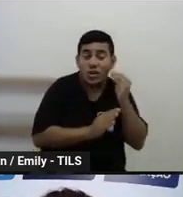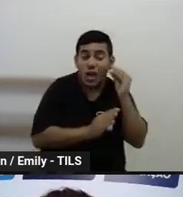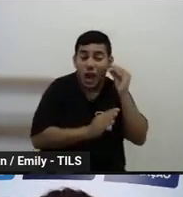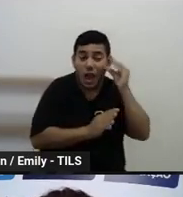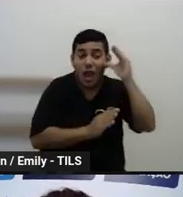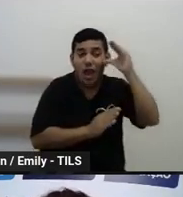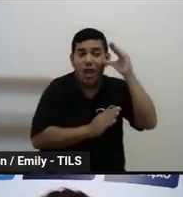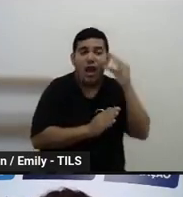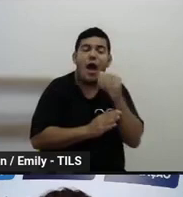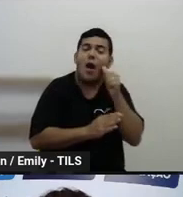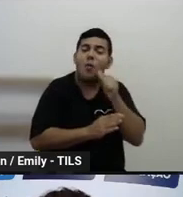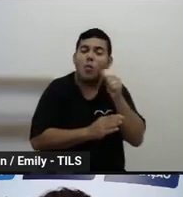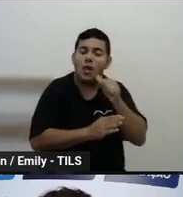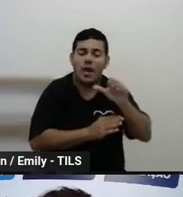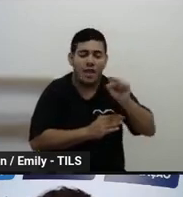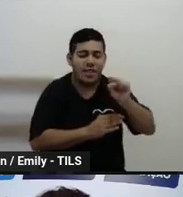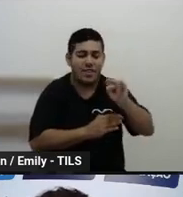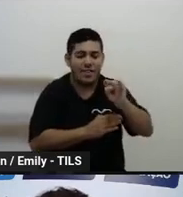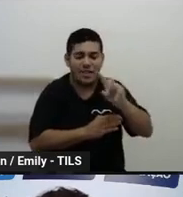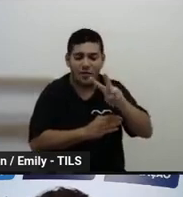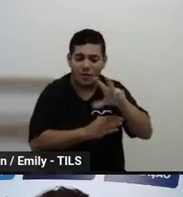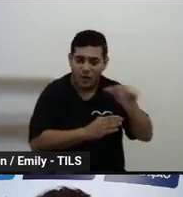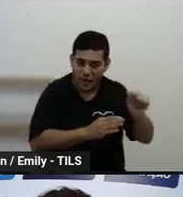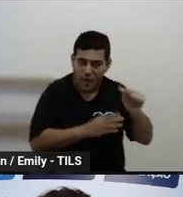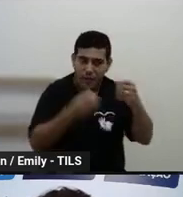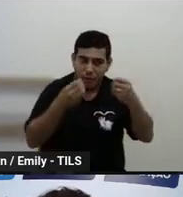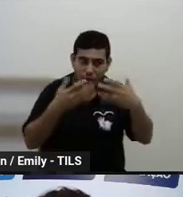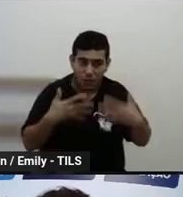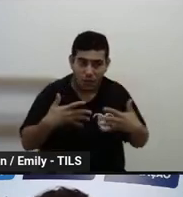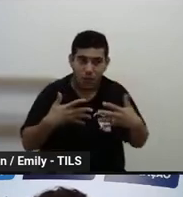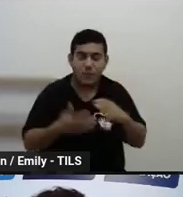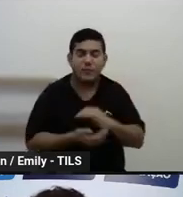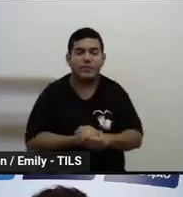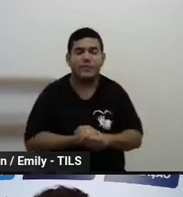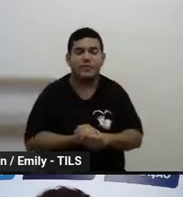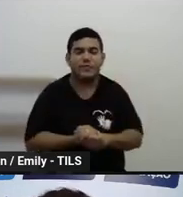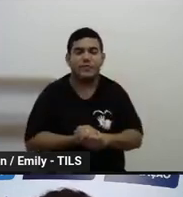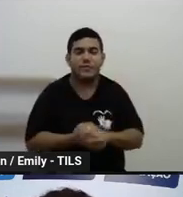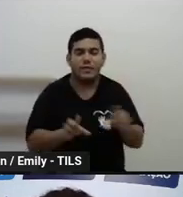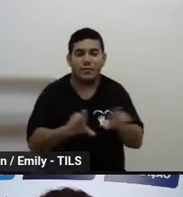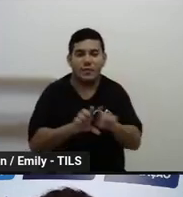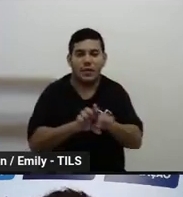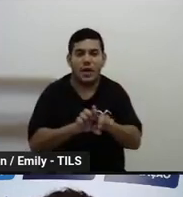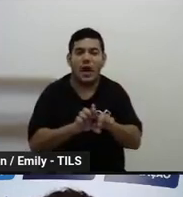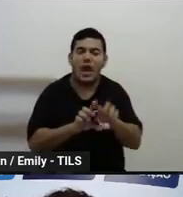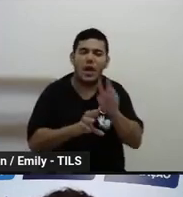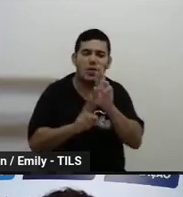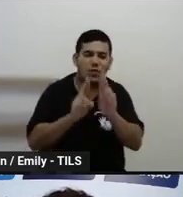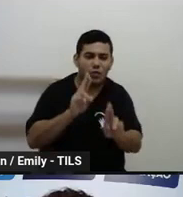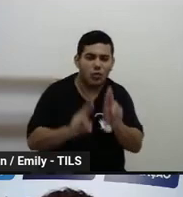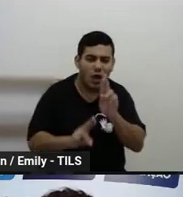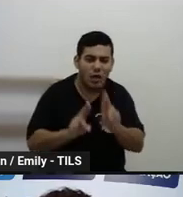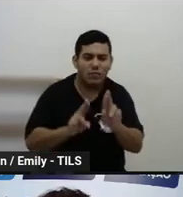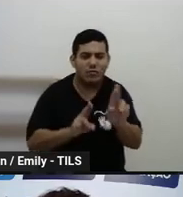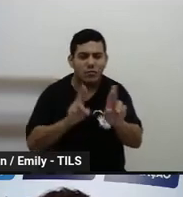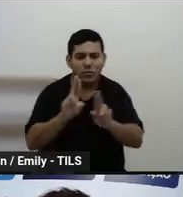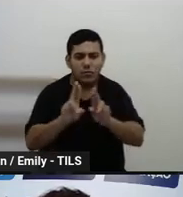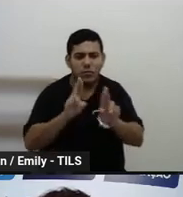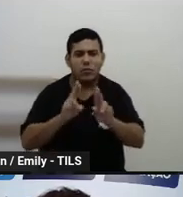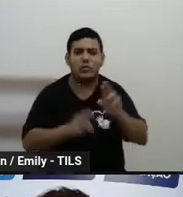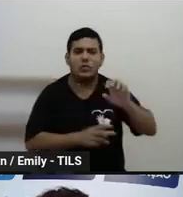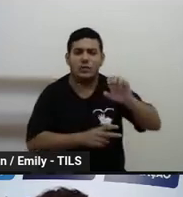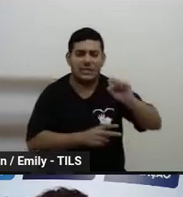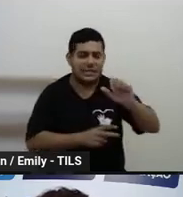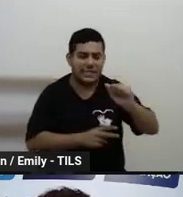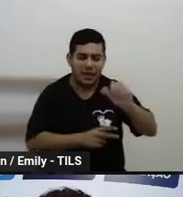Silvia, a gente vai falar um pouquinho sobre os resultados do SAB. Nossas escolas,